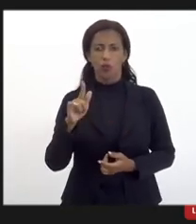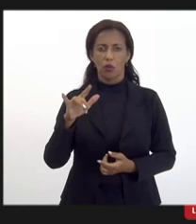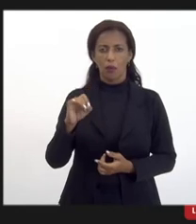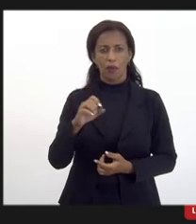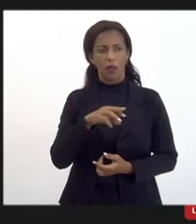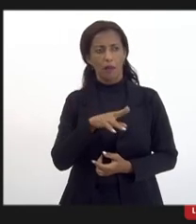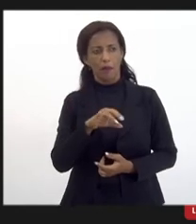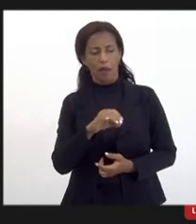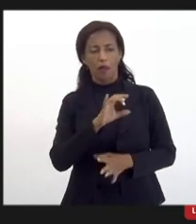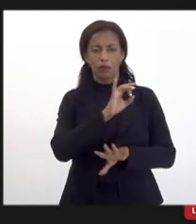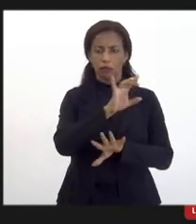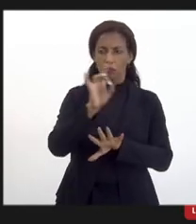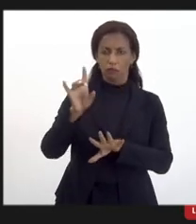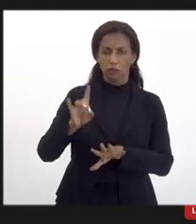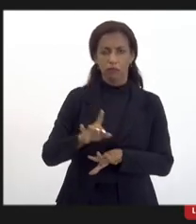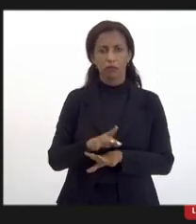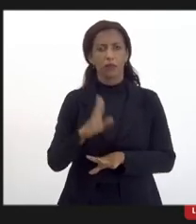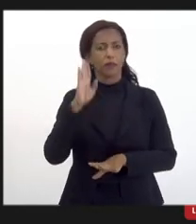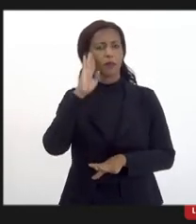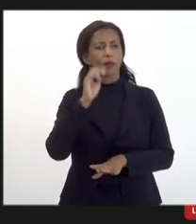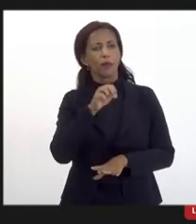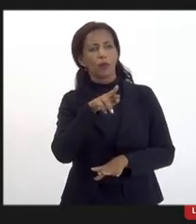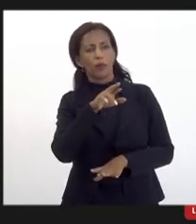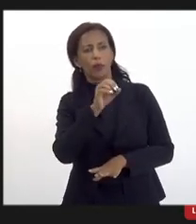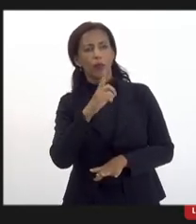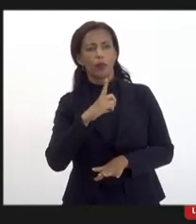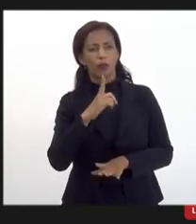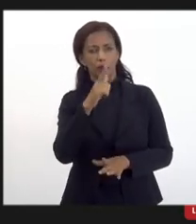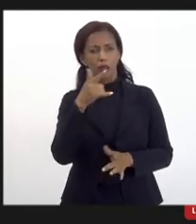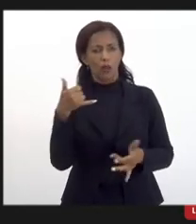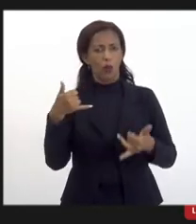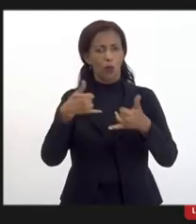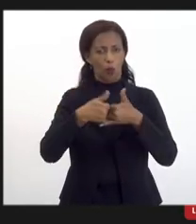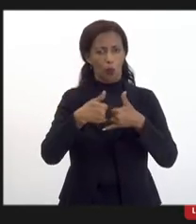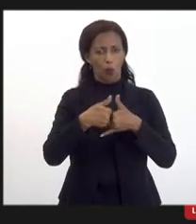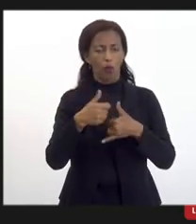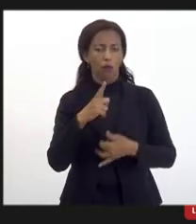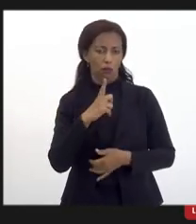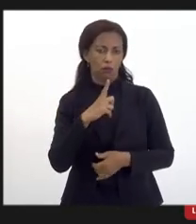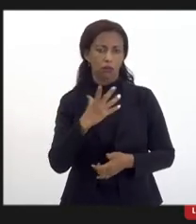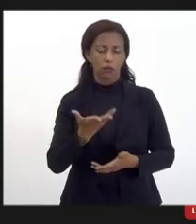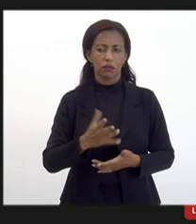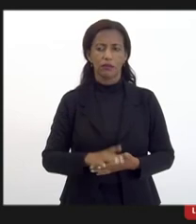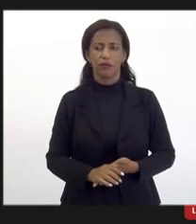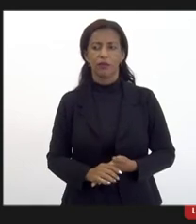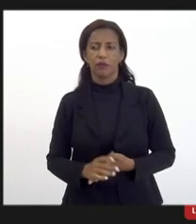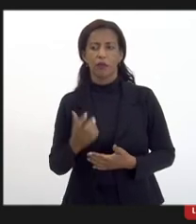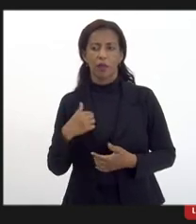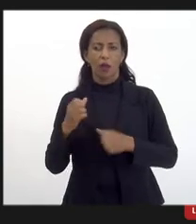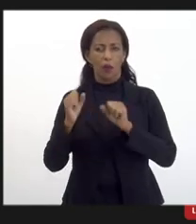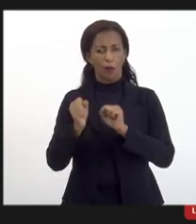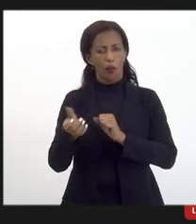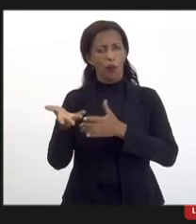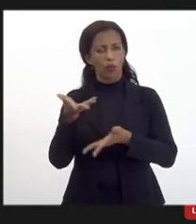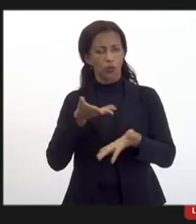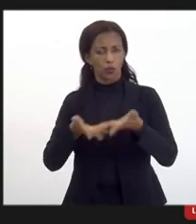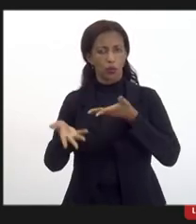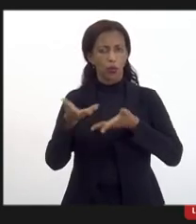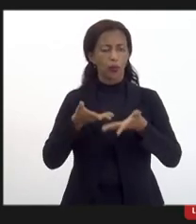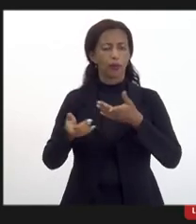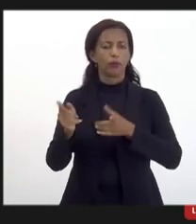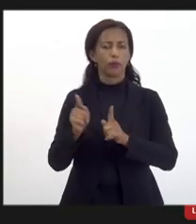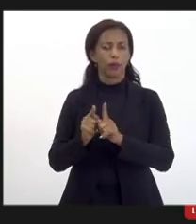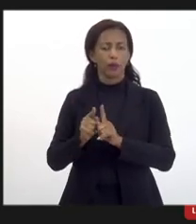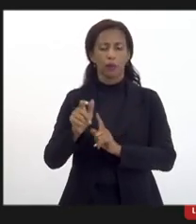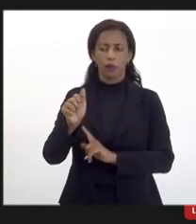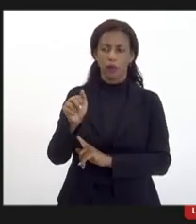Márcio principalmente o Bruno que tem o meu contato telefônico pode compartilhar também com